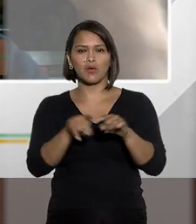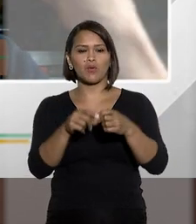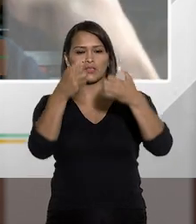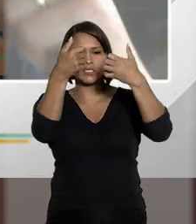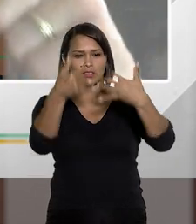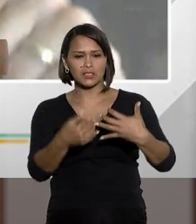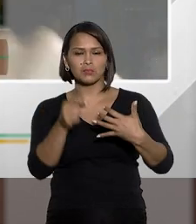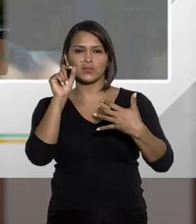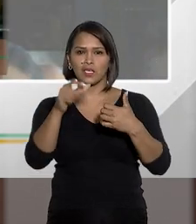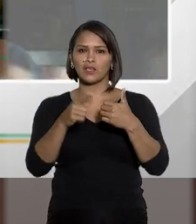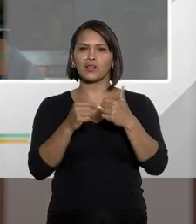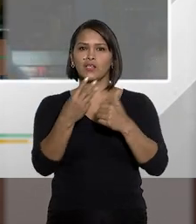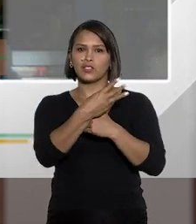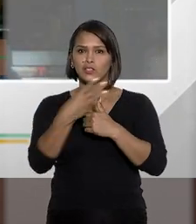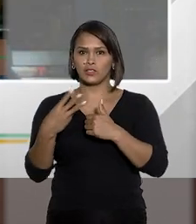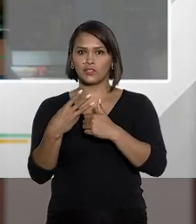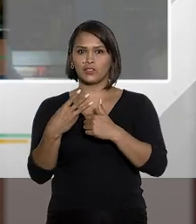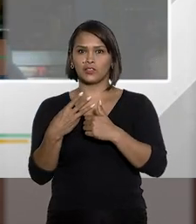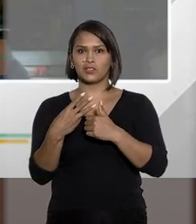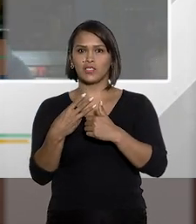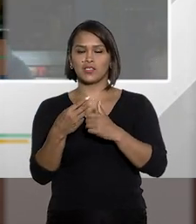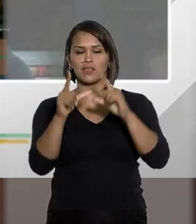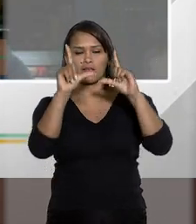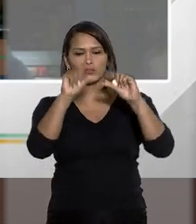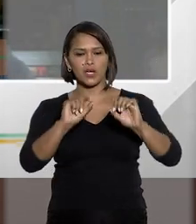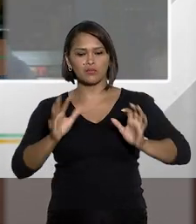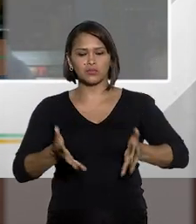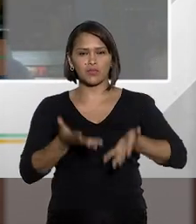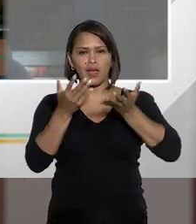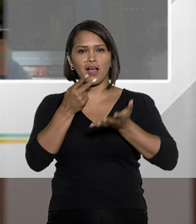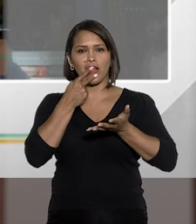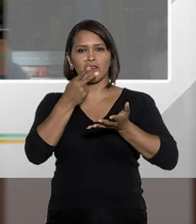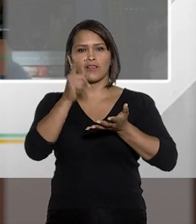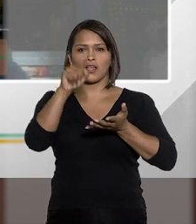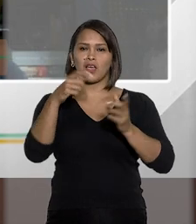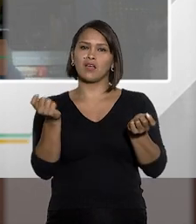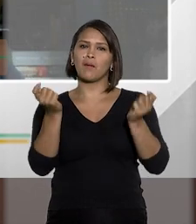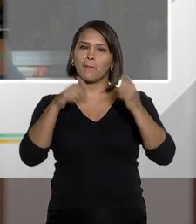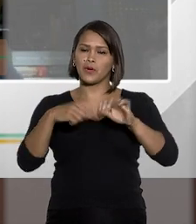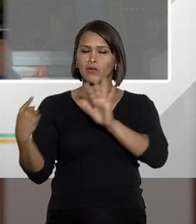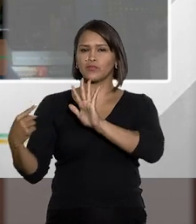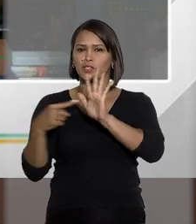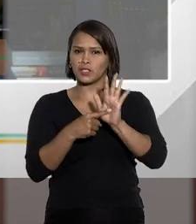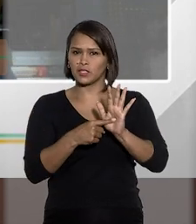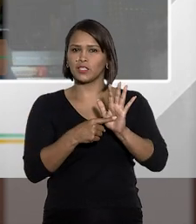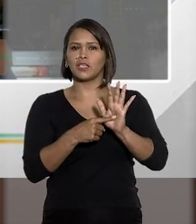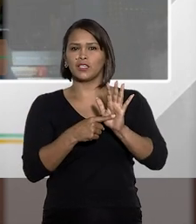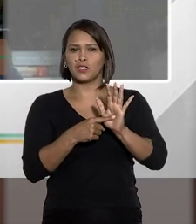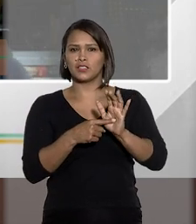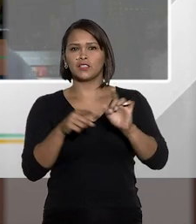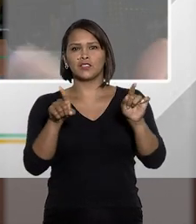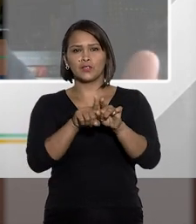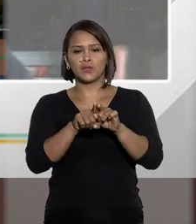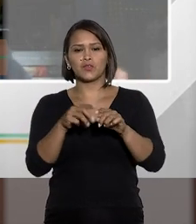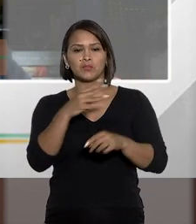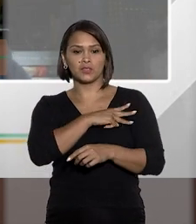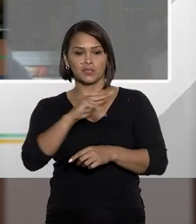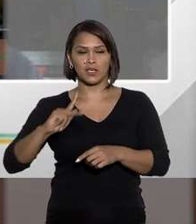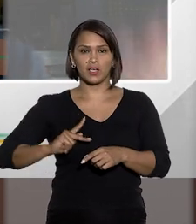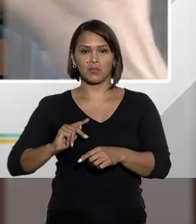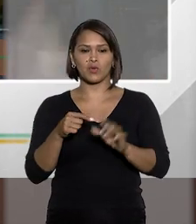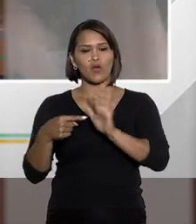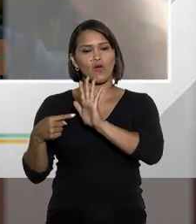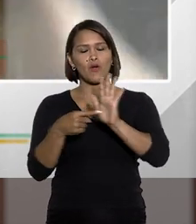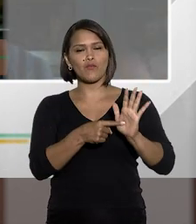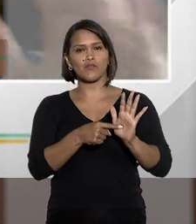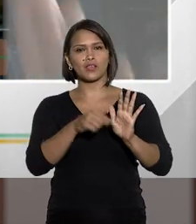quando eles colocam o artigo 3º, animam alguns a dizer que cabe a queixa subsidiária quando o Ministério